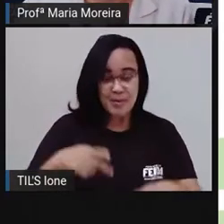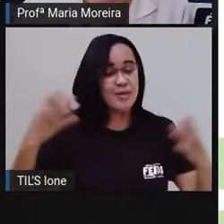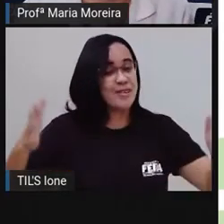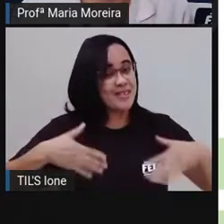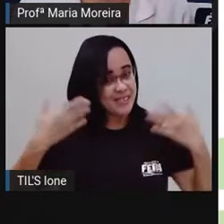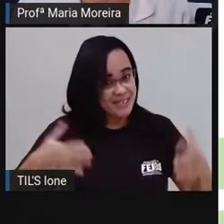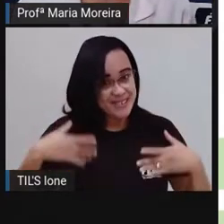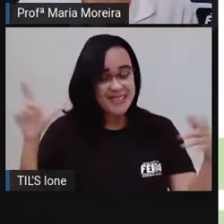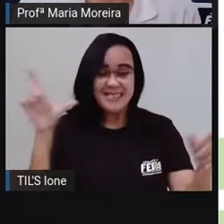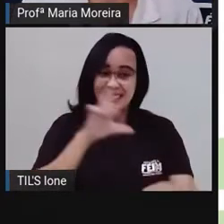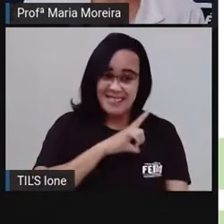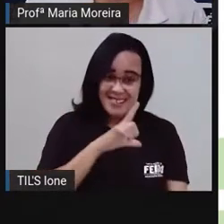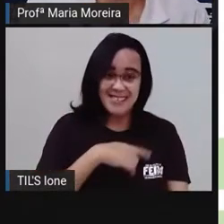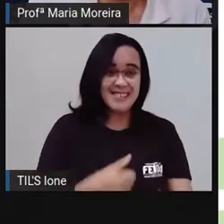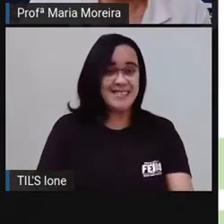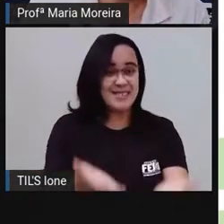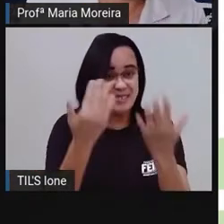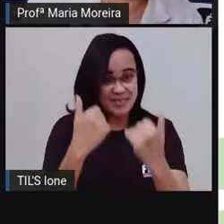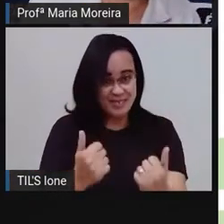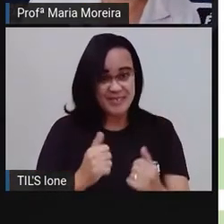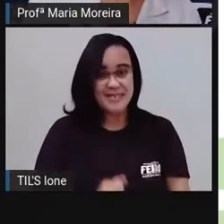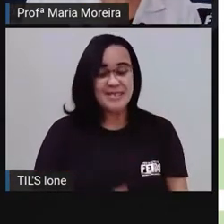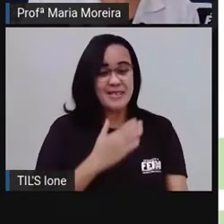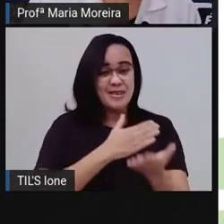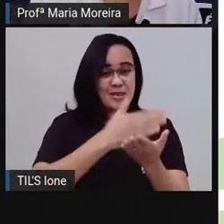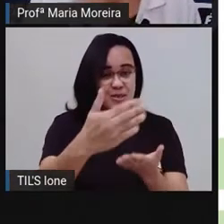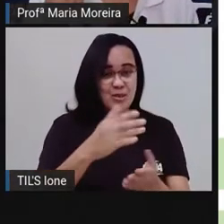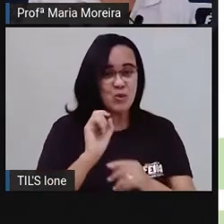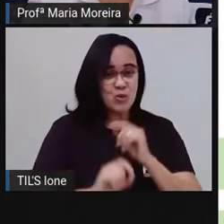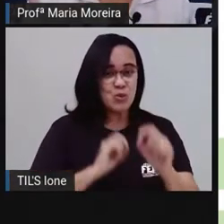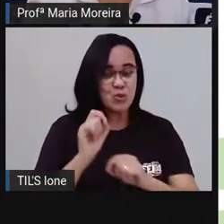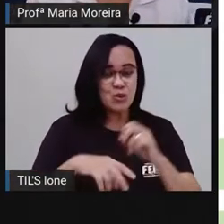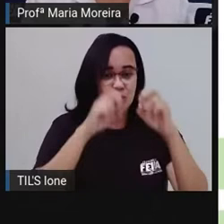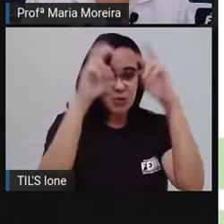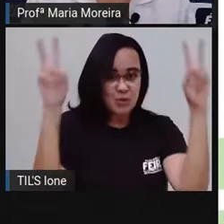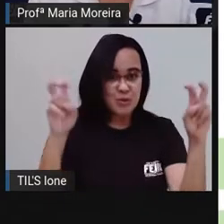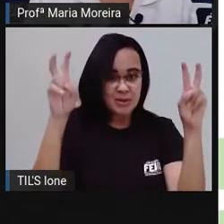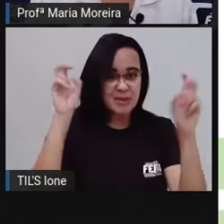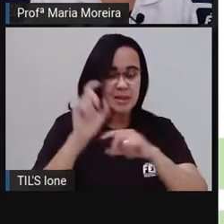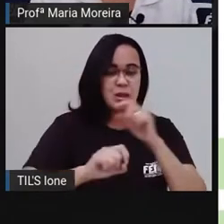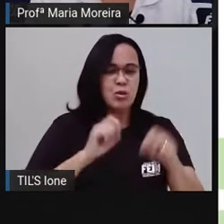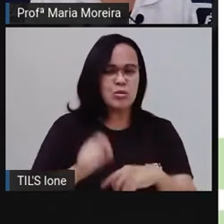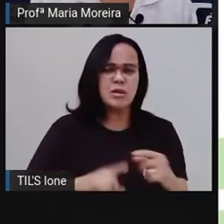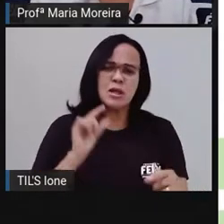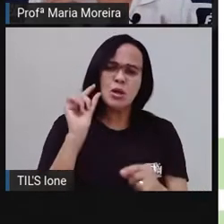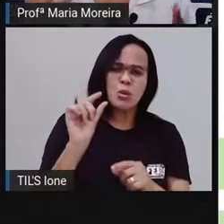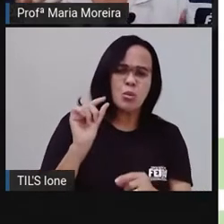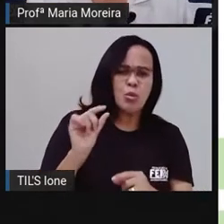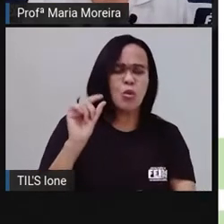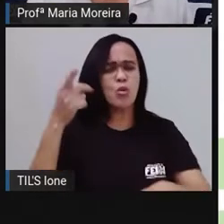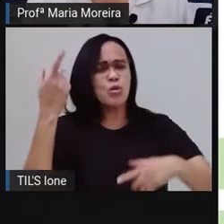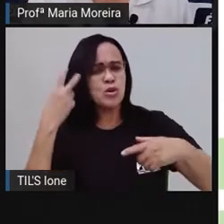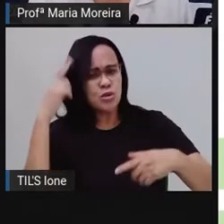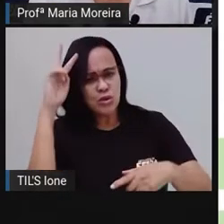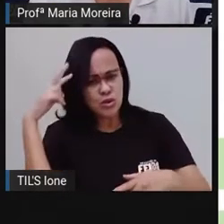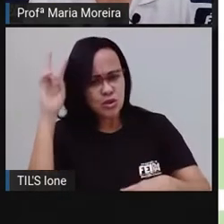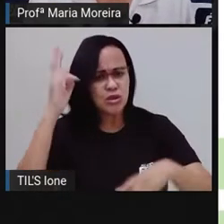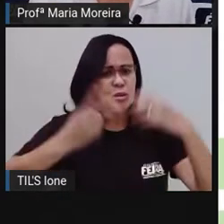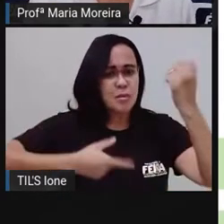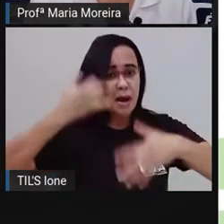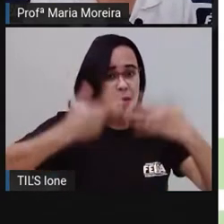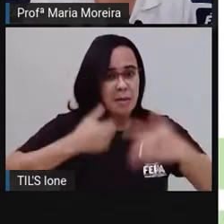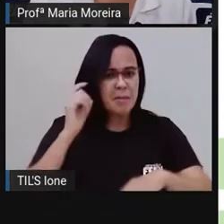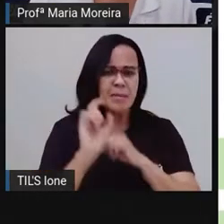animação, gente. Vamos lá. Continuando. Bom, o tema da nossa aula é um pouquinho de história, mas que história é essa, né?